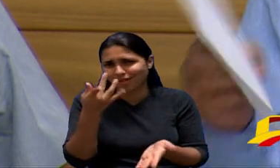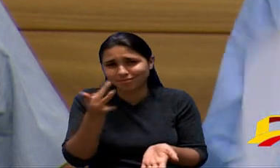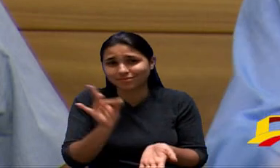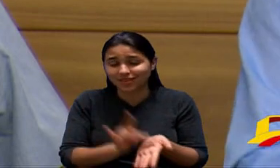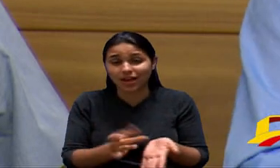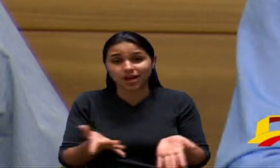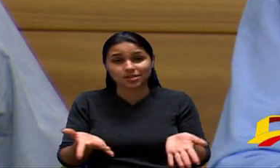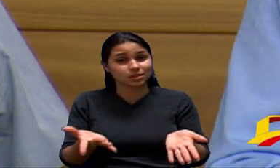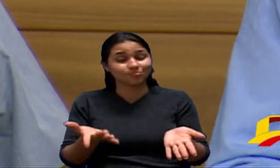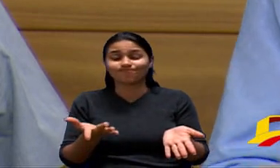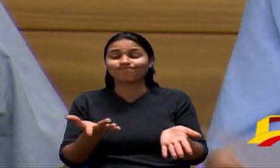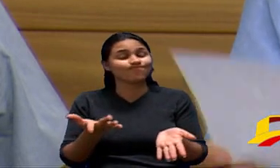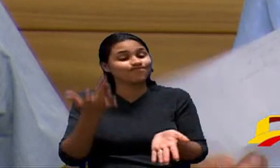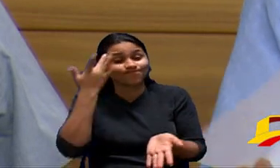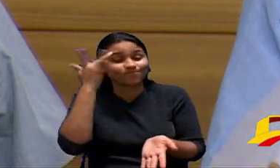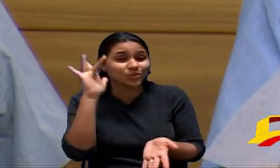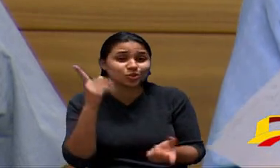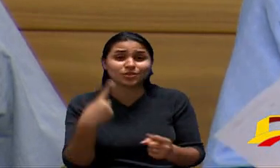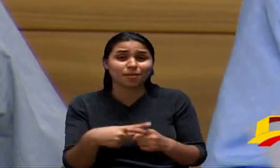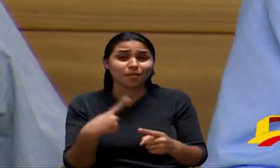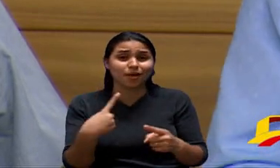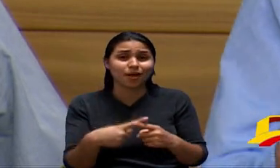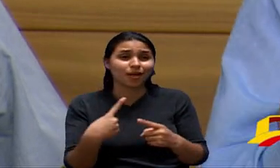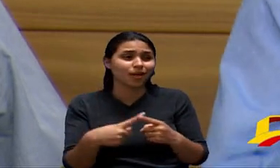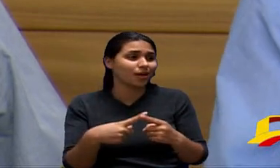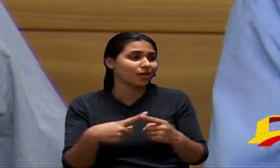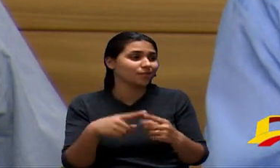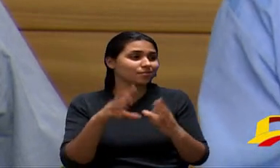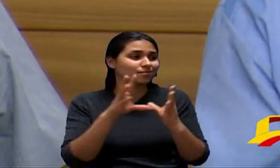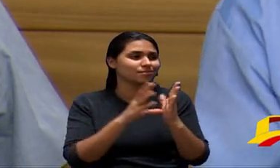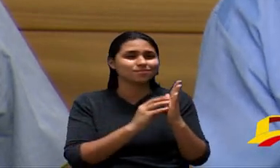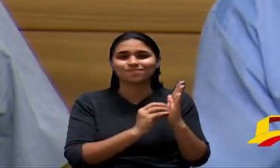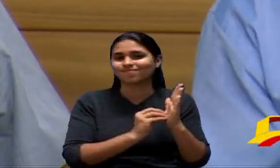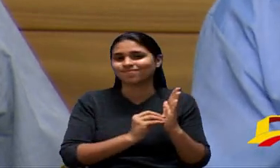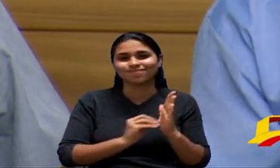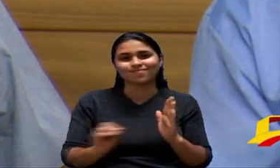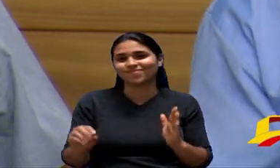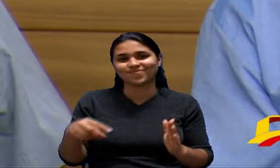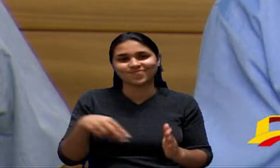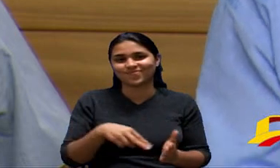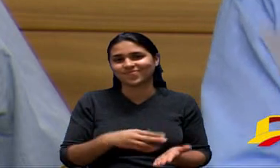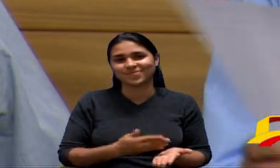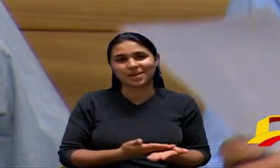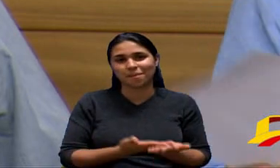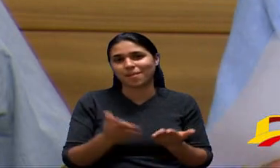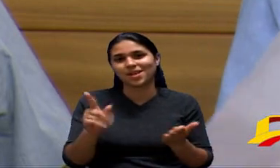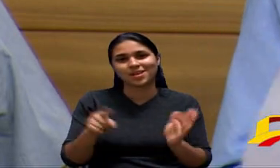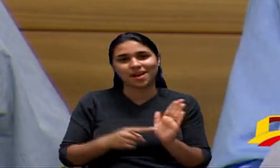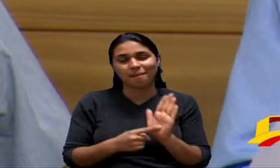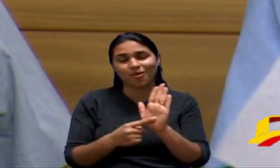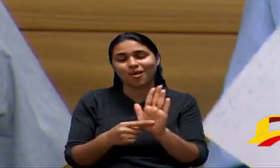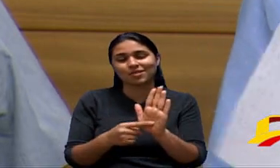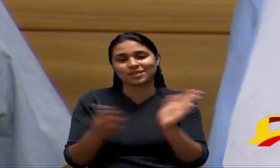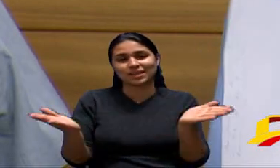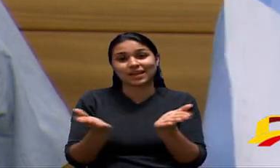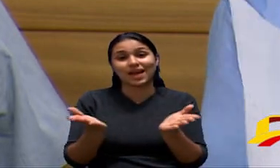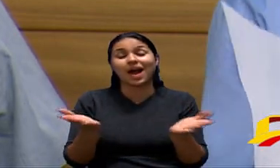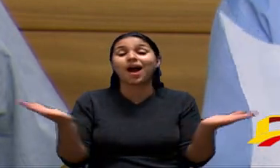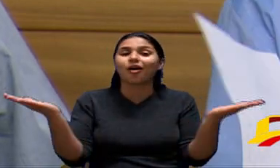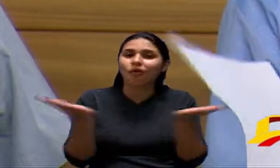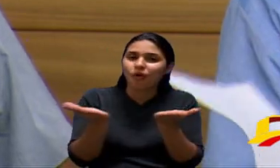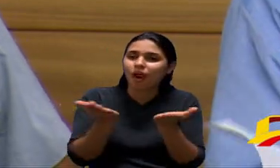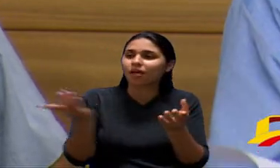sei porque ele ficou meio que ausente aqui e agora ele retornou